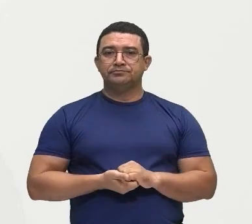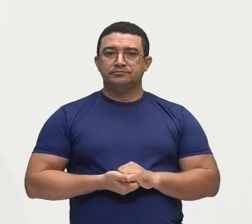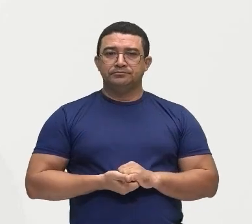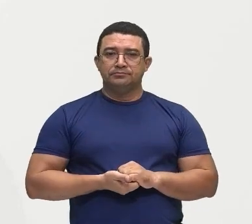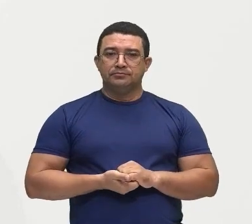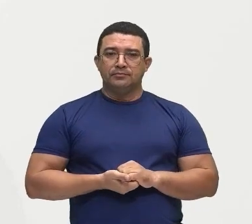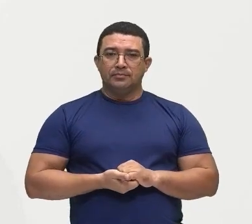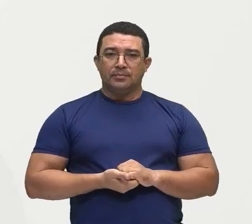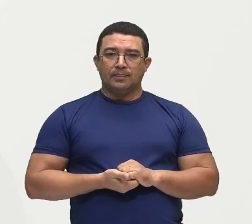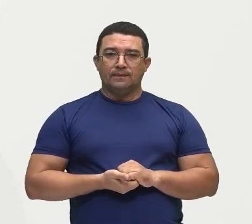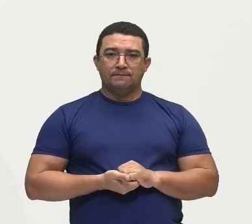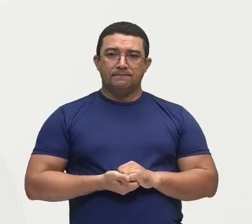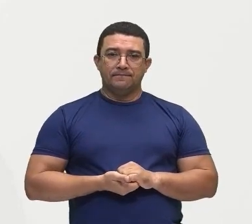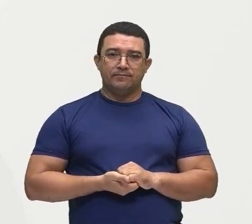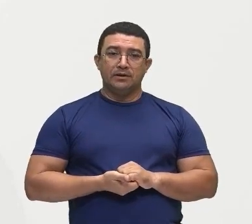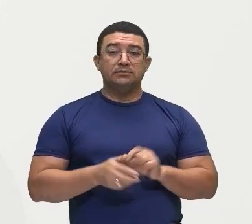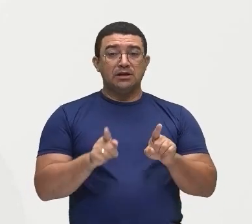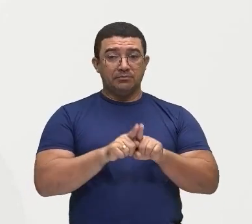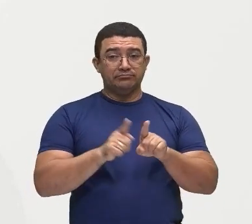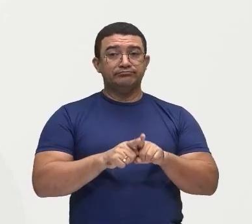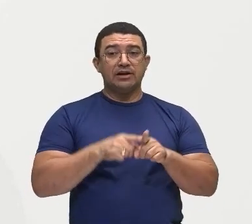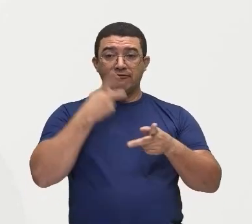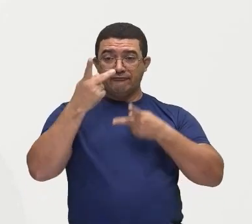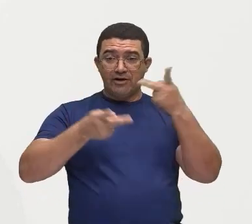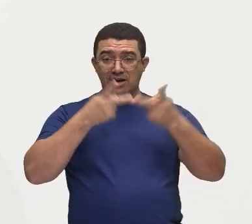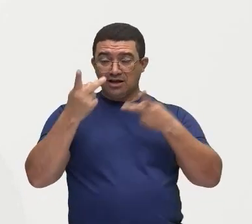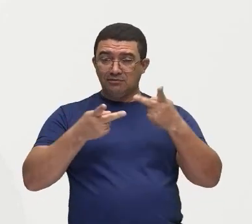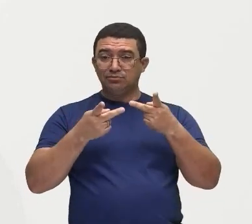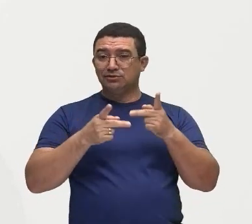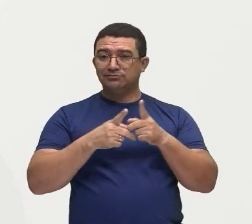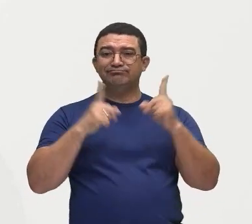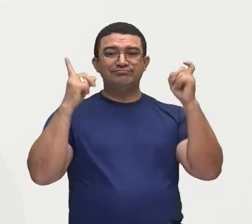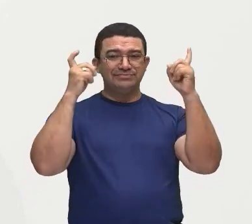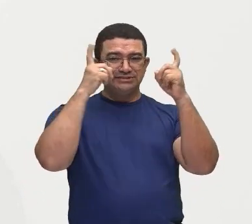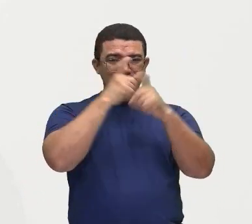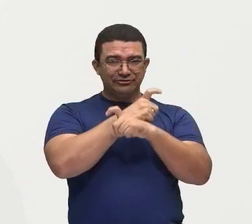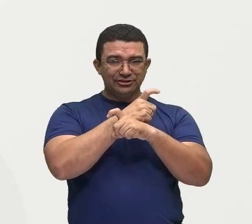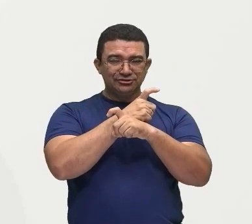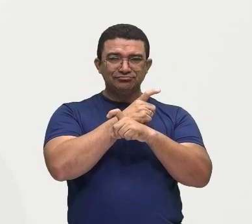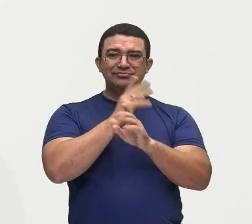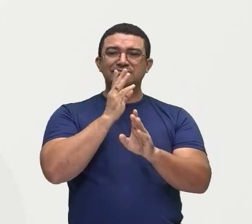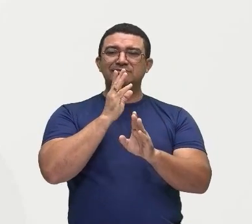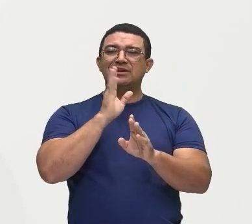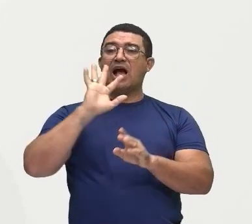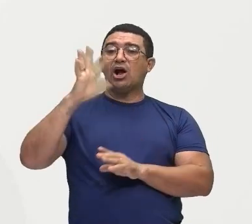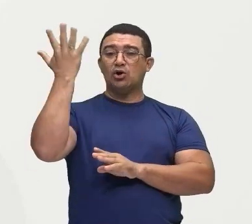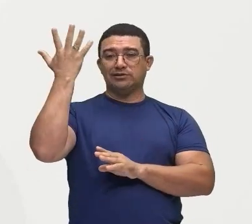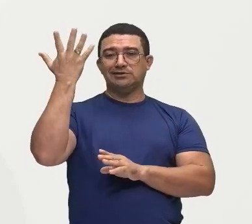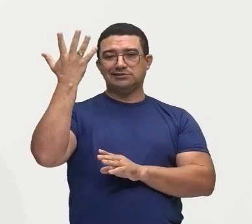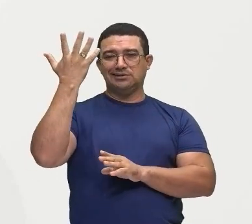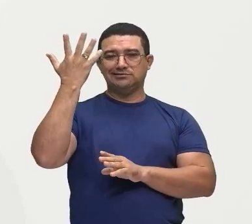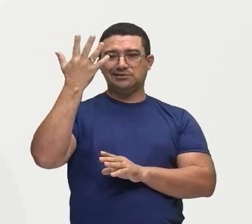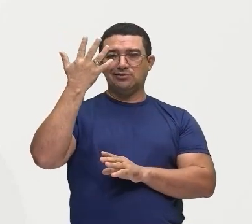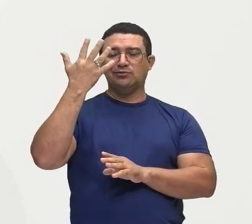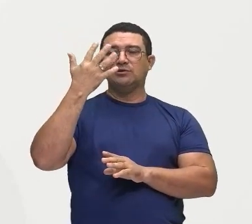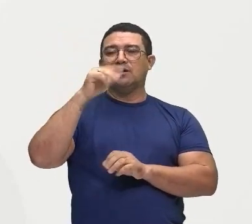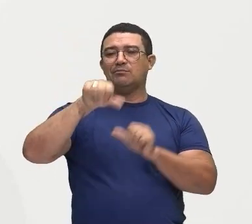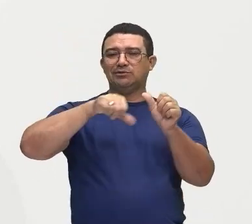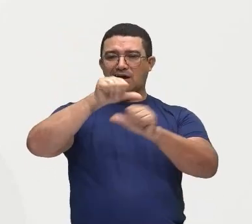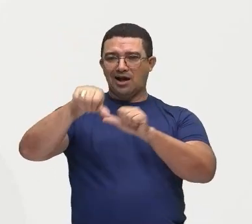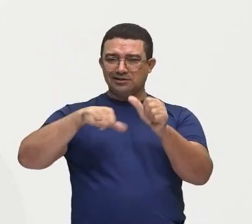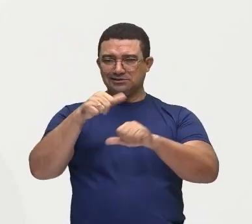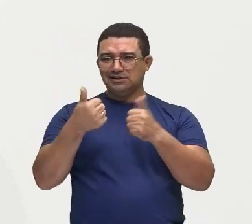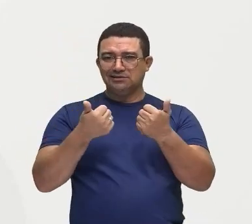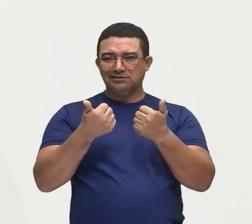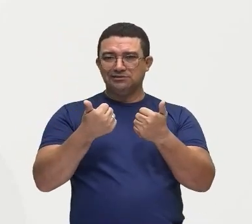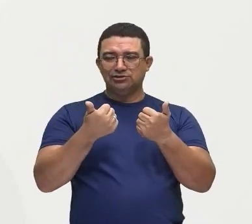E falamos dessa dificuldade, né? De promover aqui a reforma agrária, né? Então, todos esses pontos,